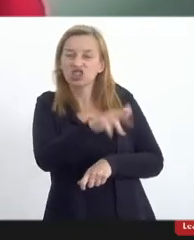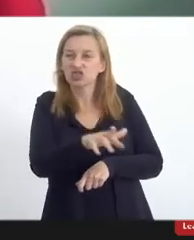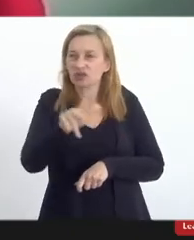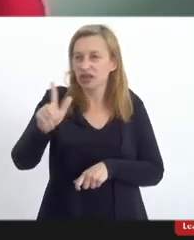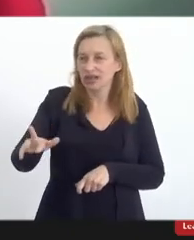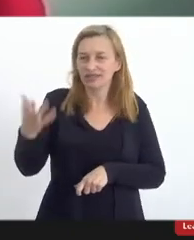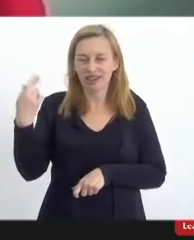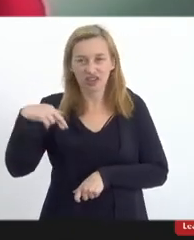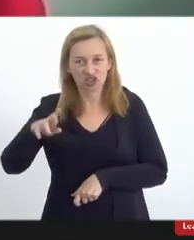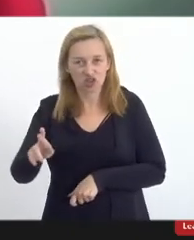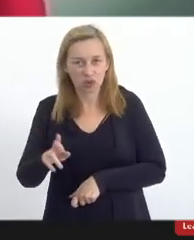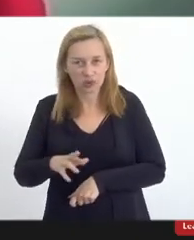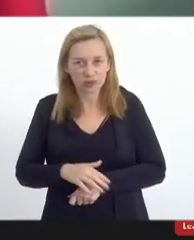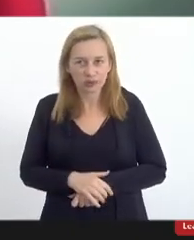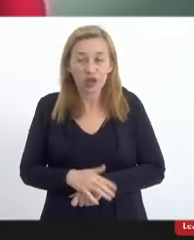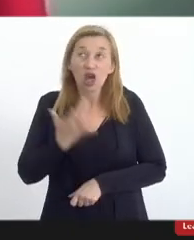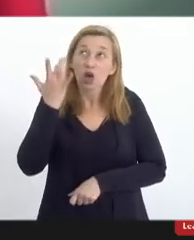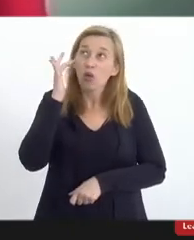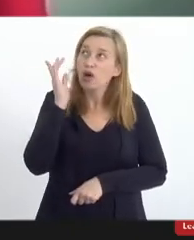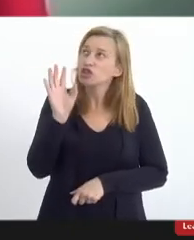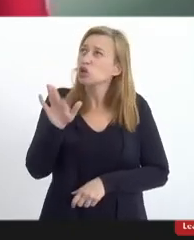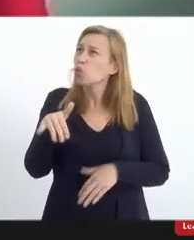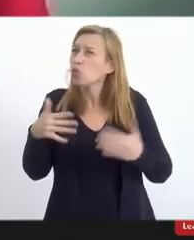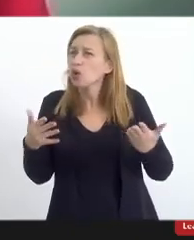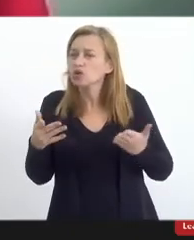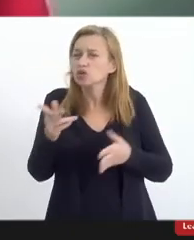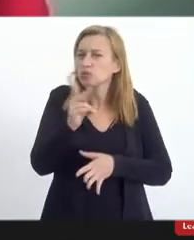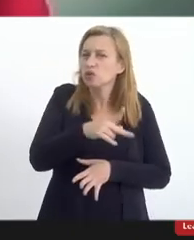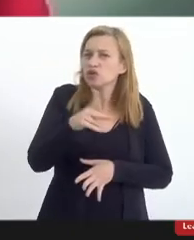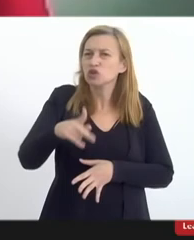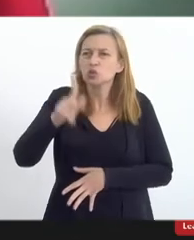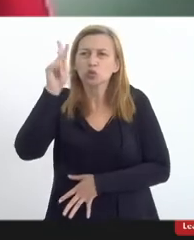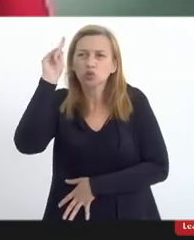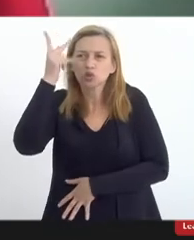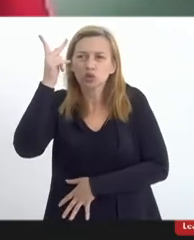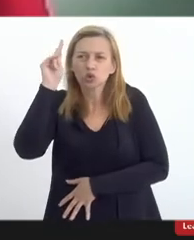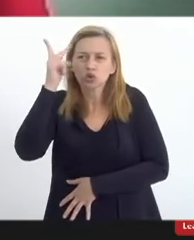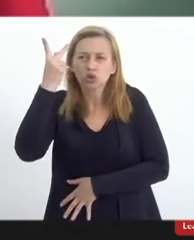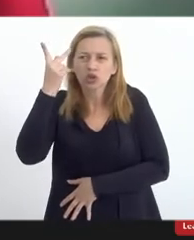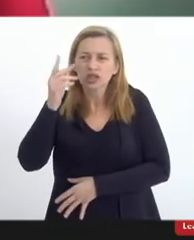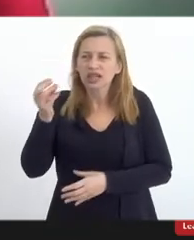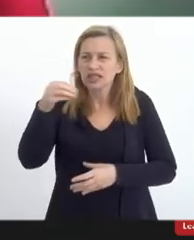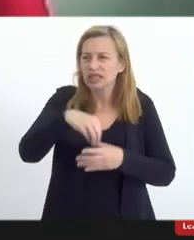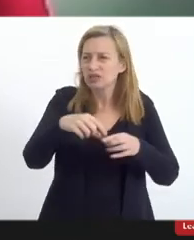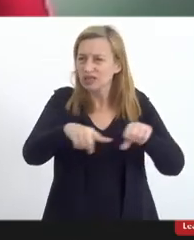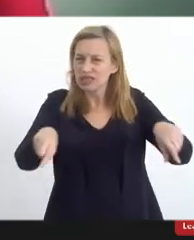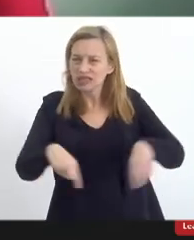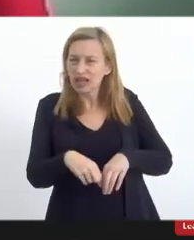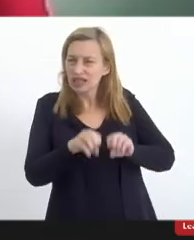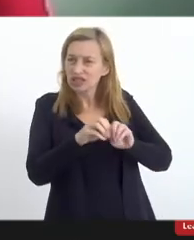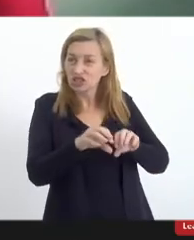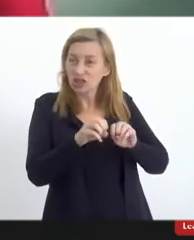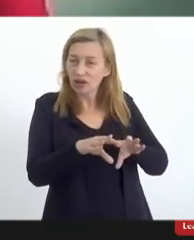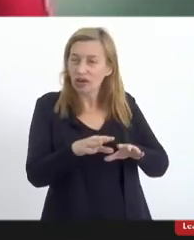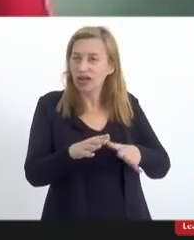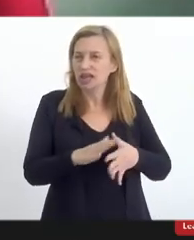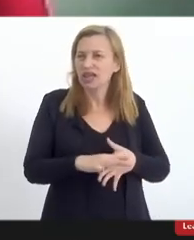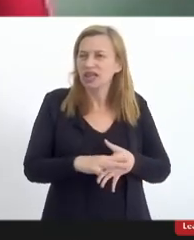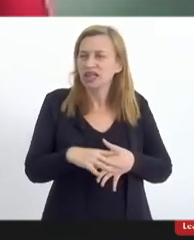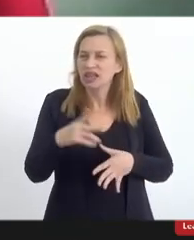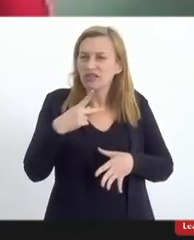religiosa é porque eu acho que quando o professor de história está em sala de aula ele está atacando